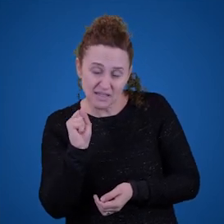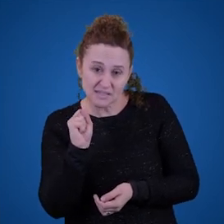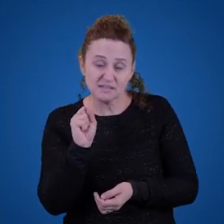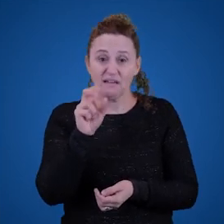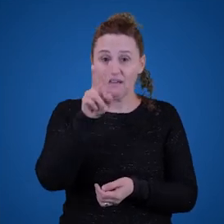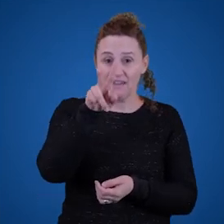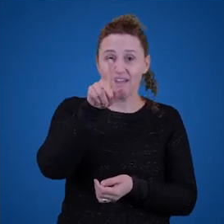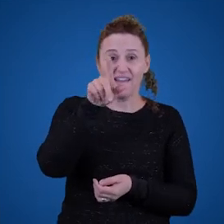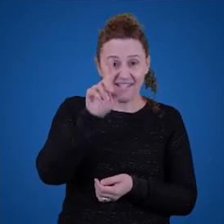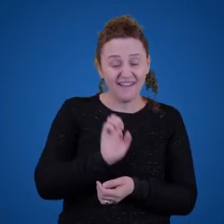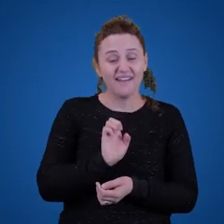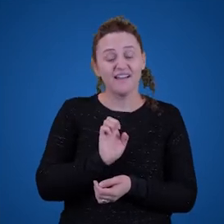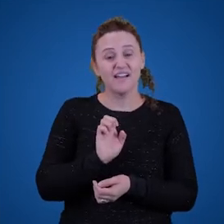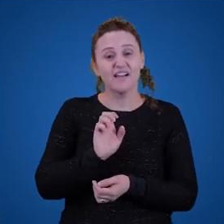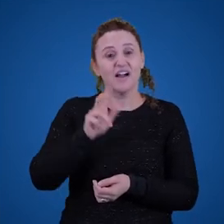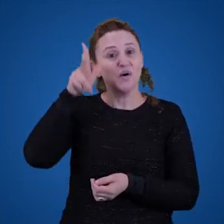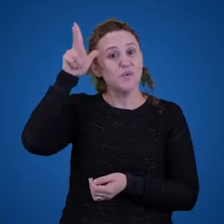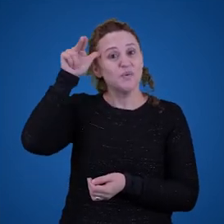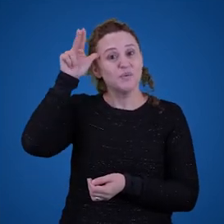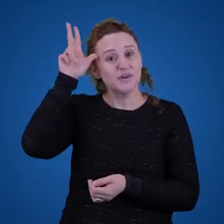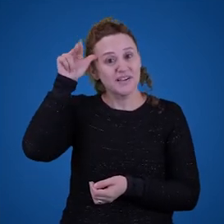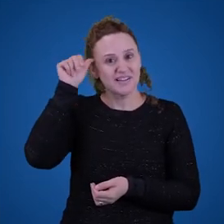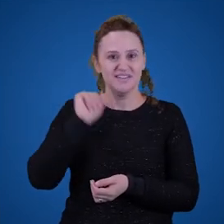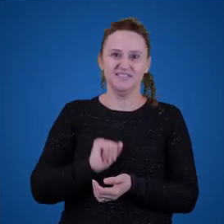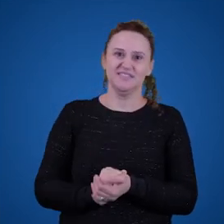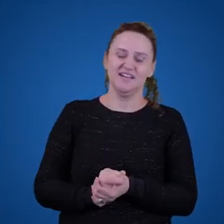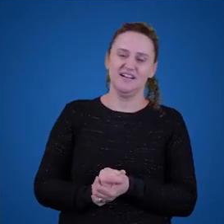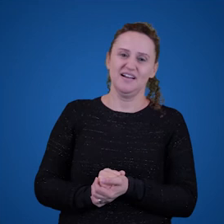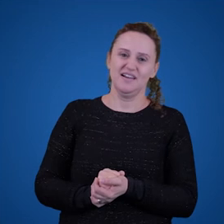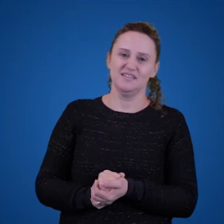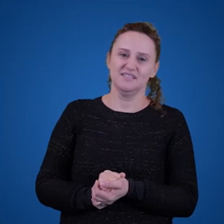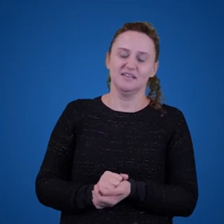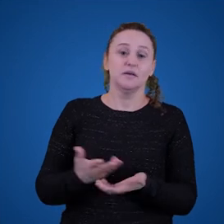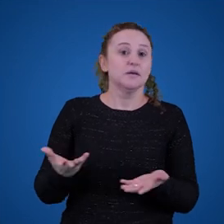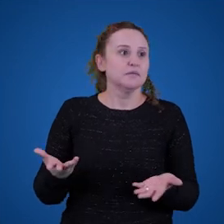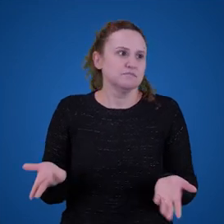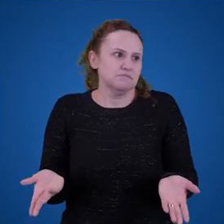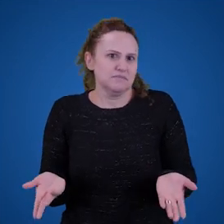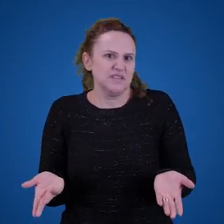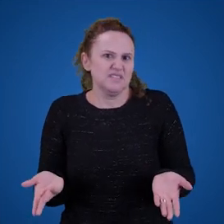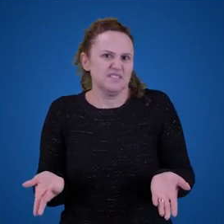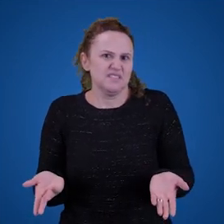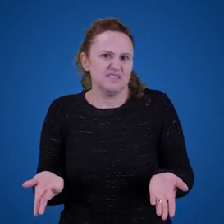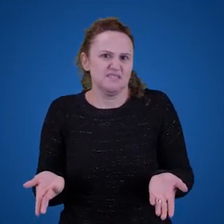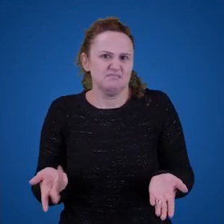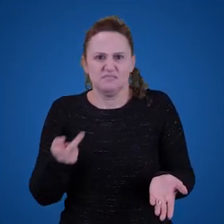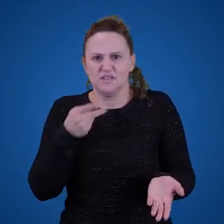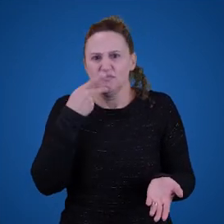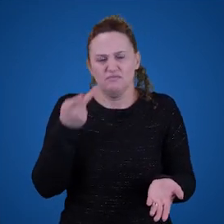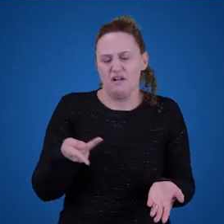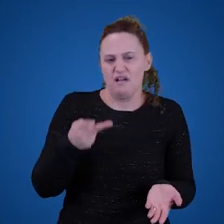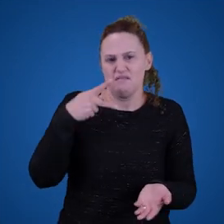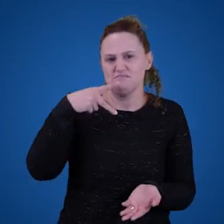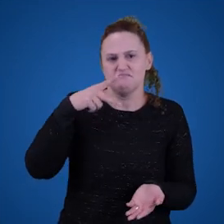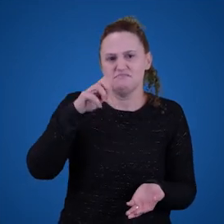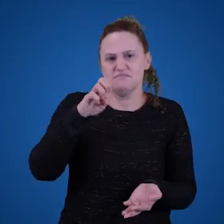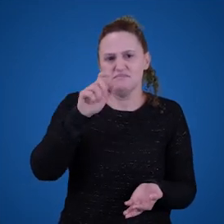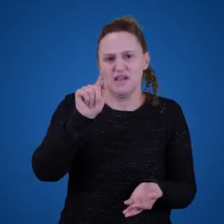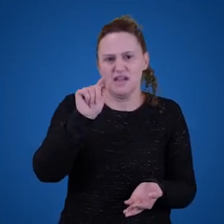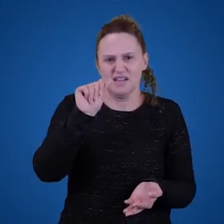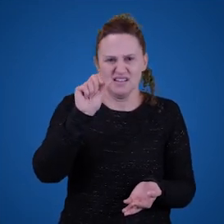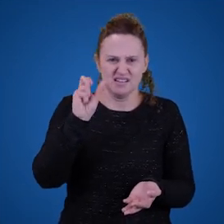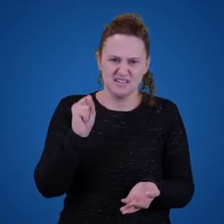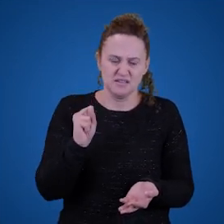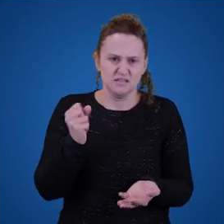apontando quando eu falo Pegasus, por exemplo? Então, isso é muito difícil de aceitar. Ou seja, é